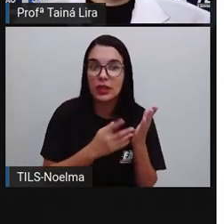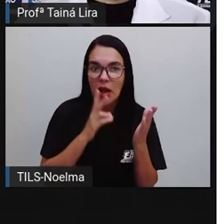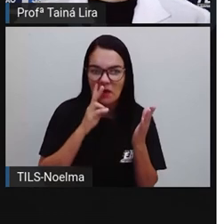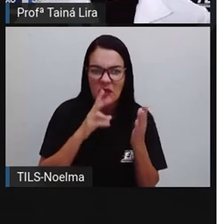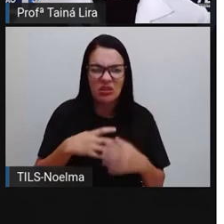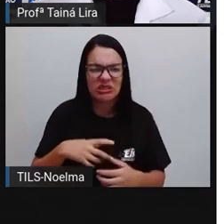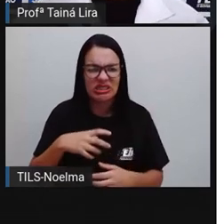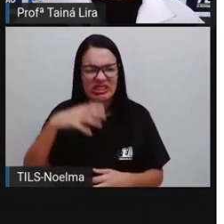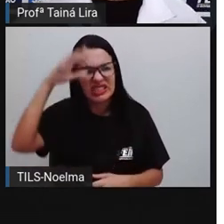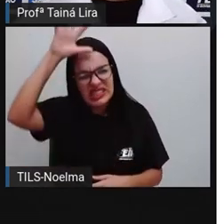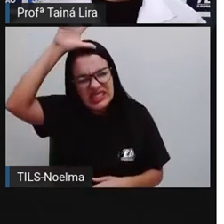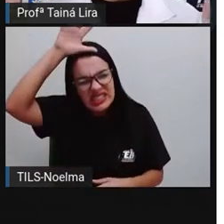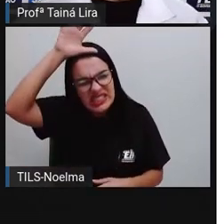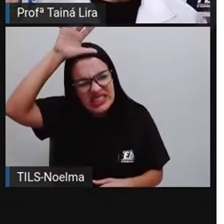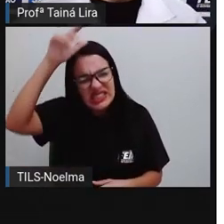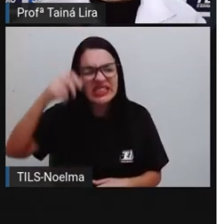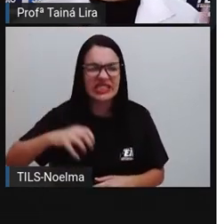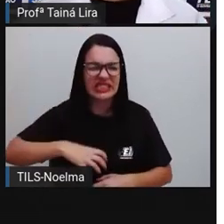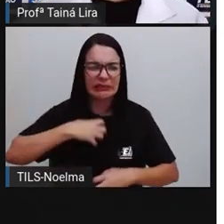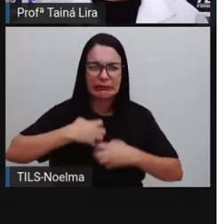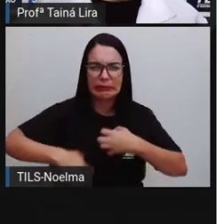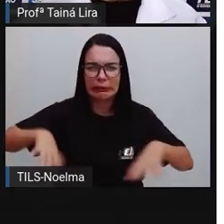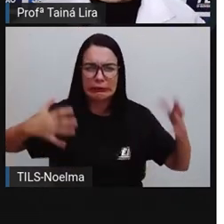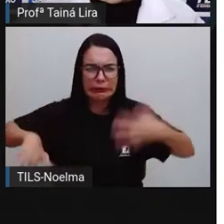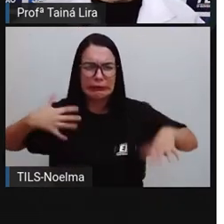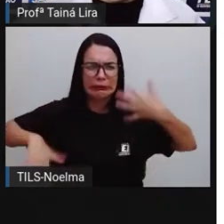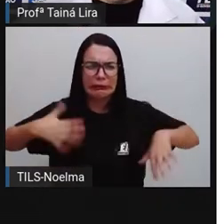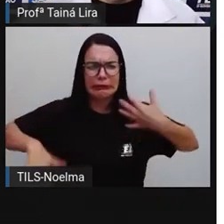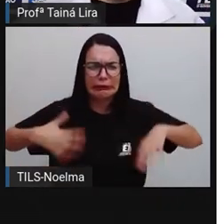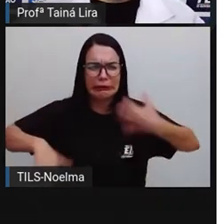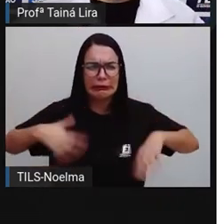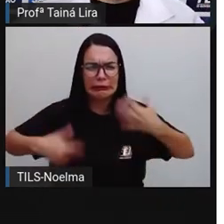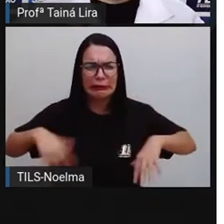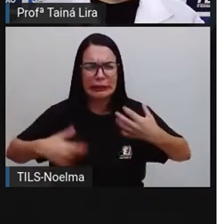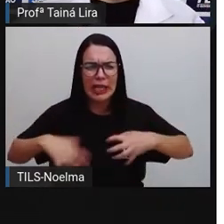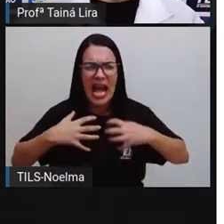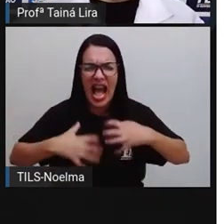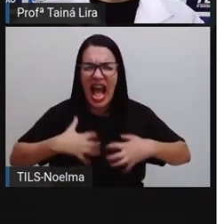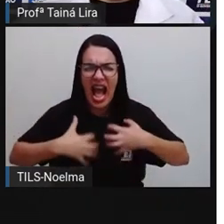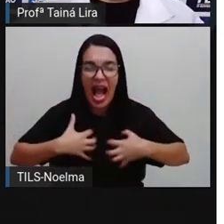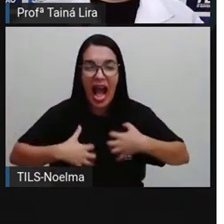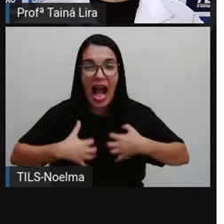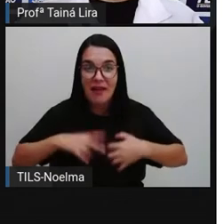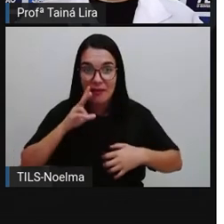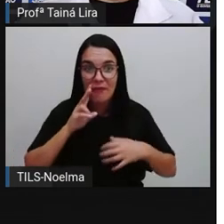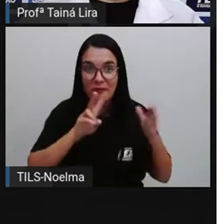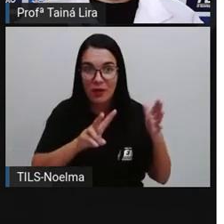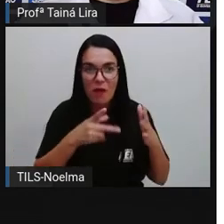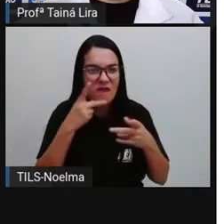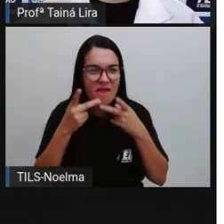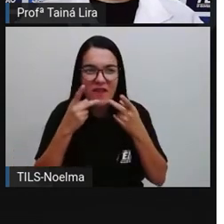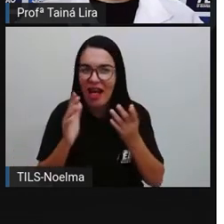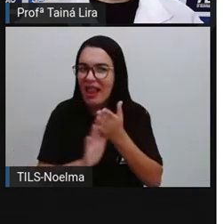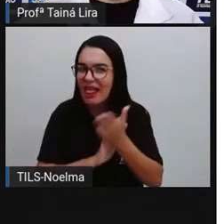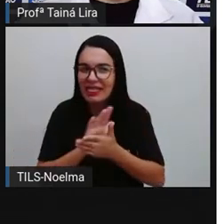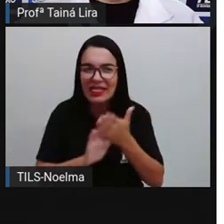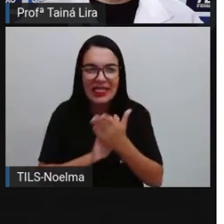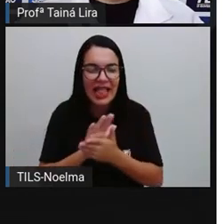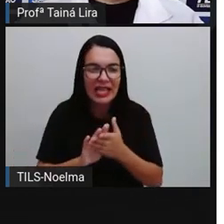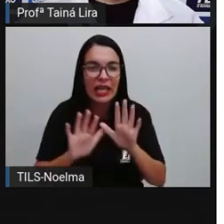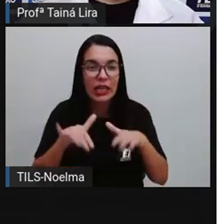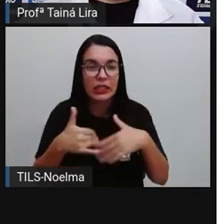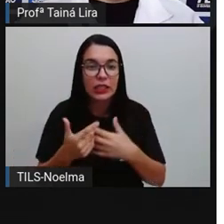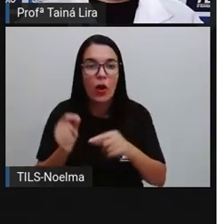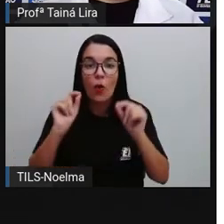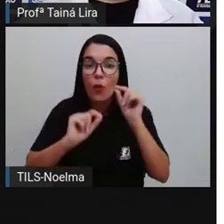expressão de Cebolinha, olha como ele tá balançando os braços bem rápido. Ó, ele não fala. Esse balão, ó,